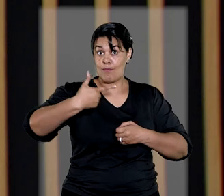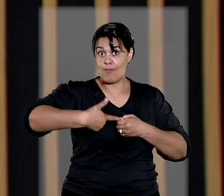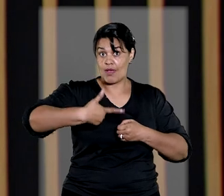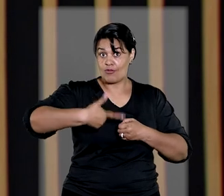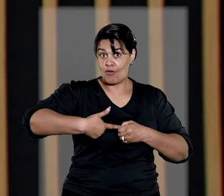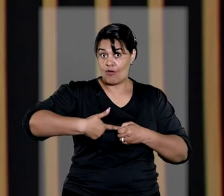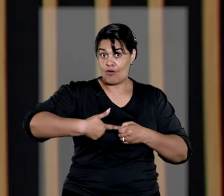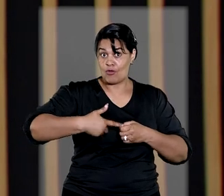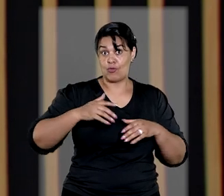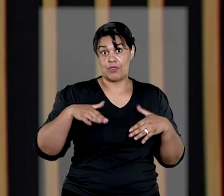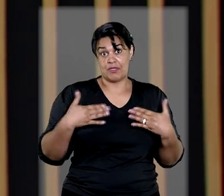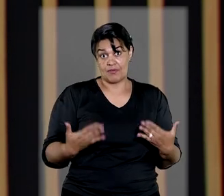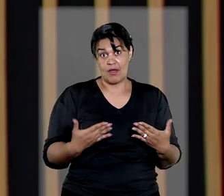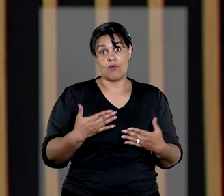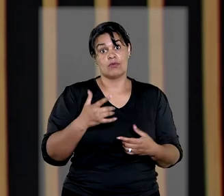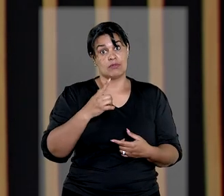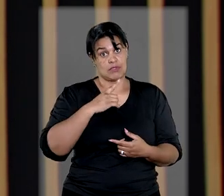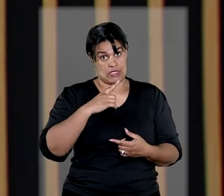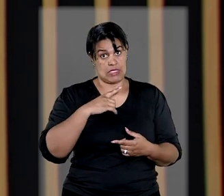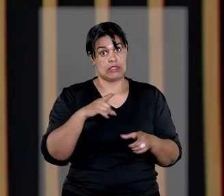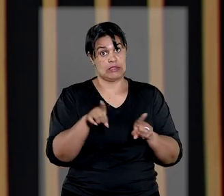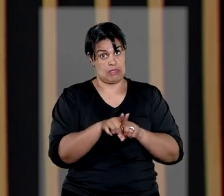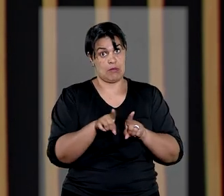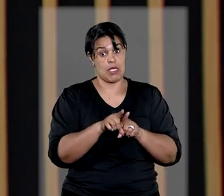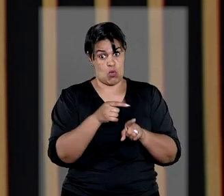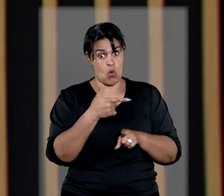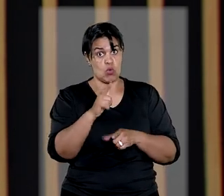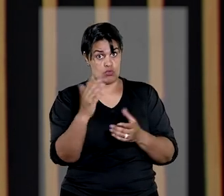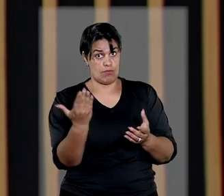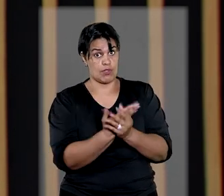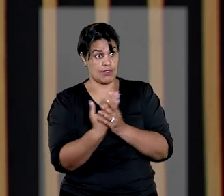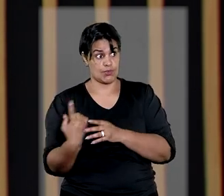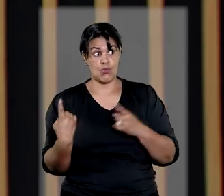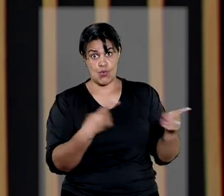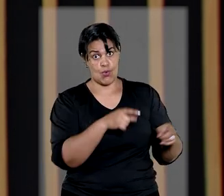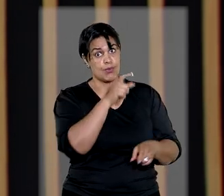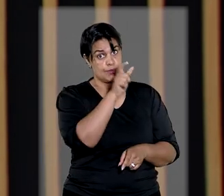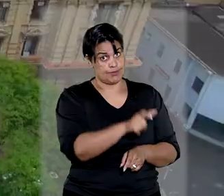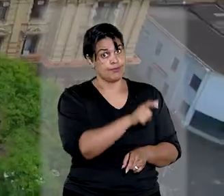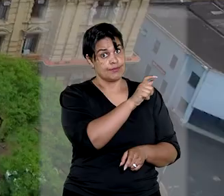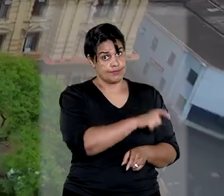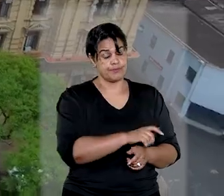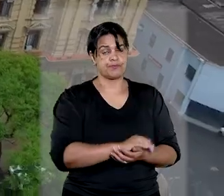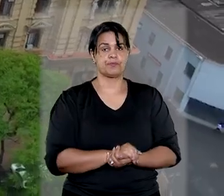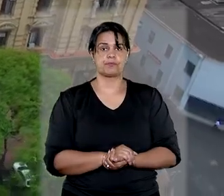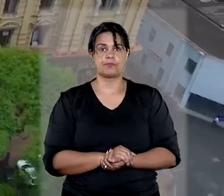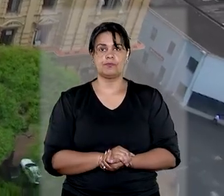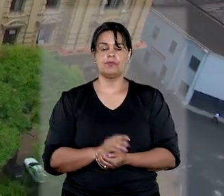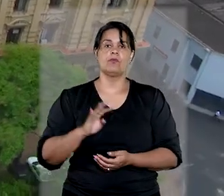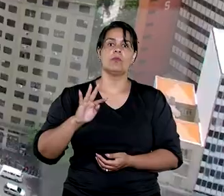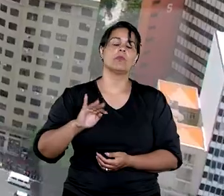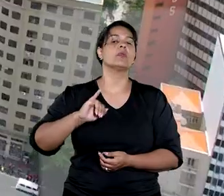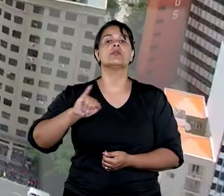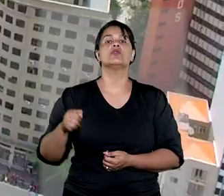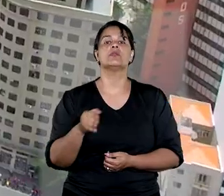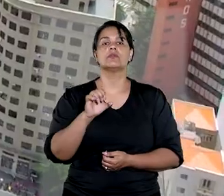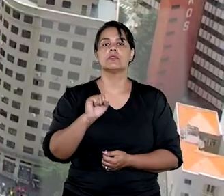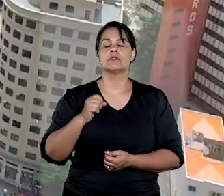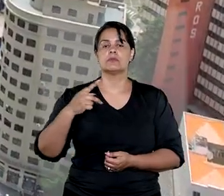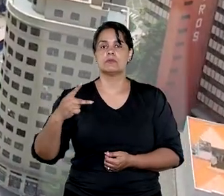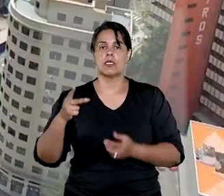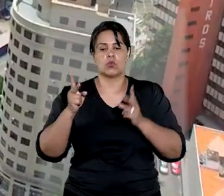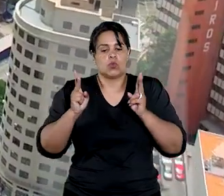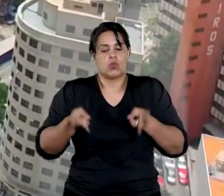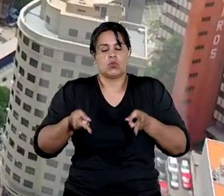petróleo e combustível e que havia muitas outras execuções ajuizadas contra elas. O Tribunal de Justiça de São Paulo